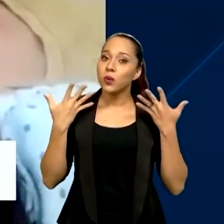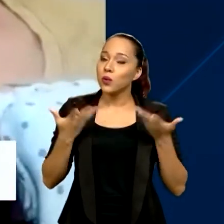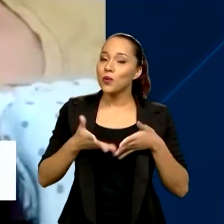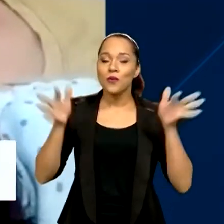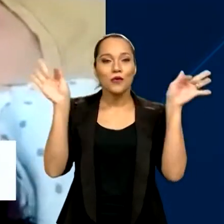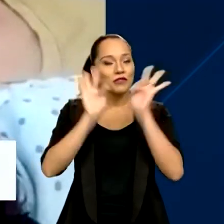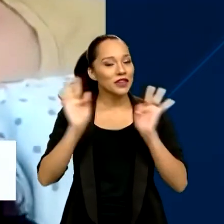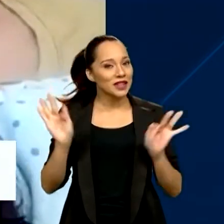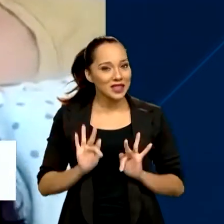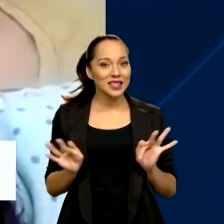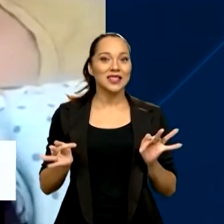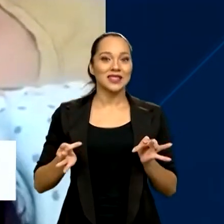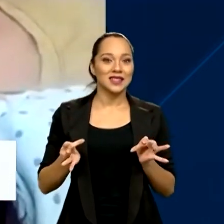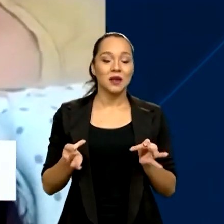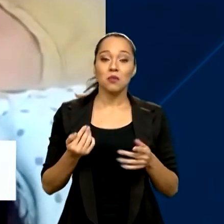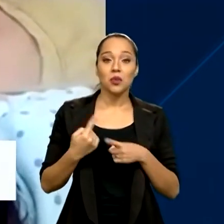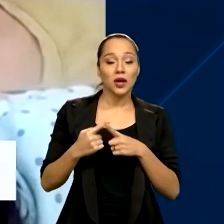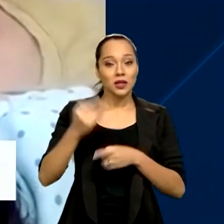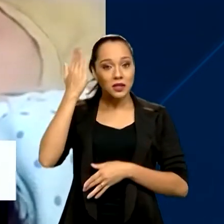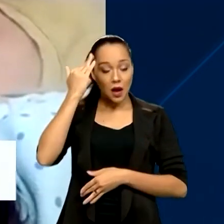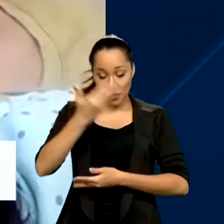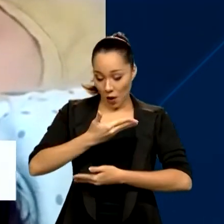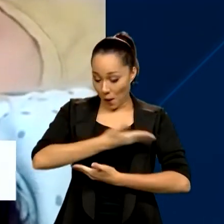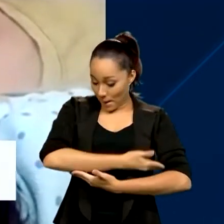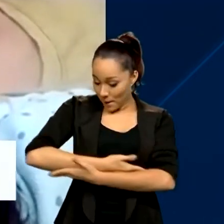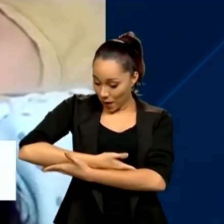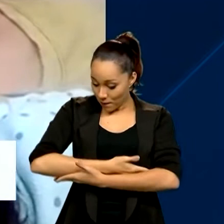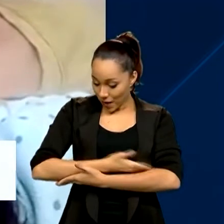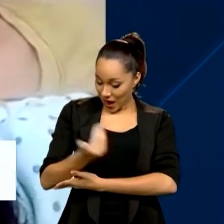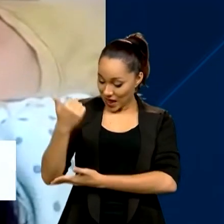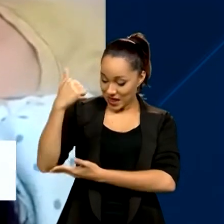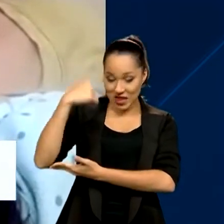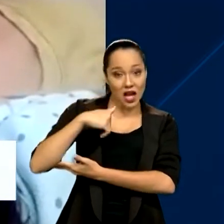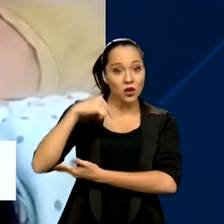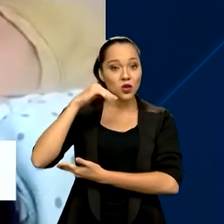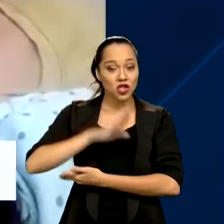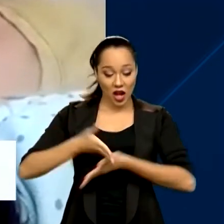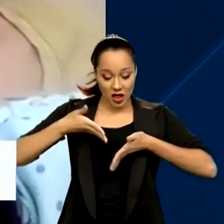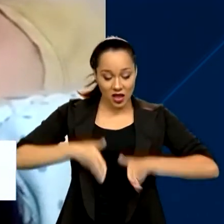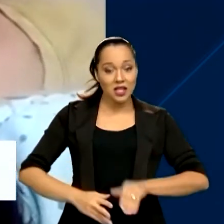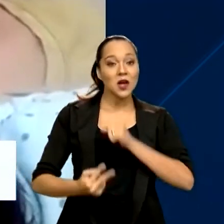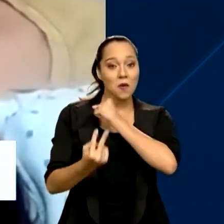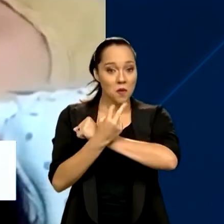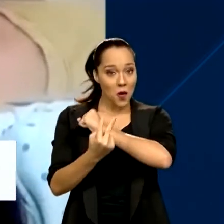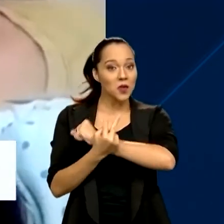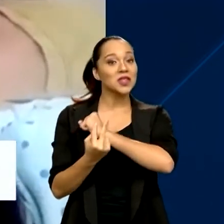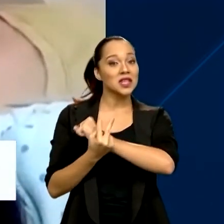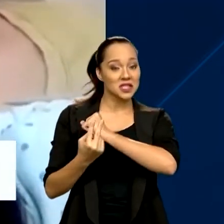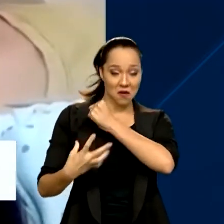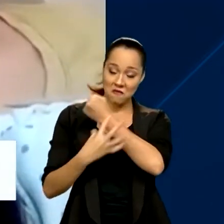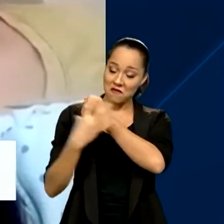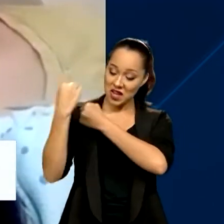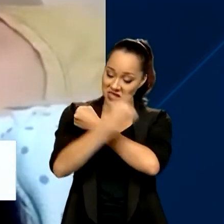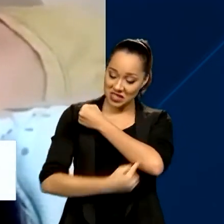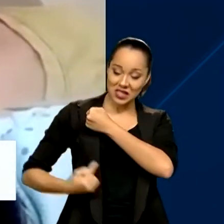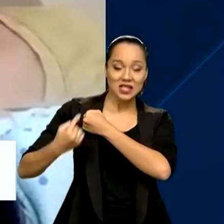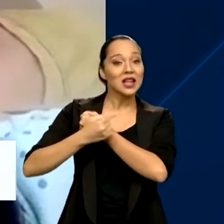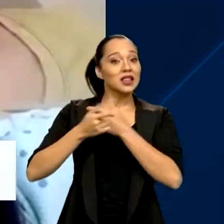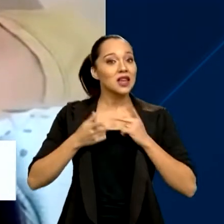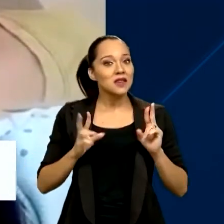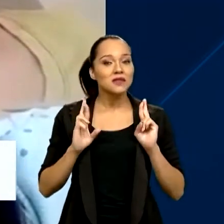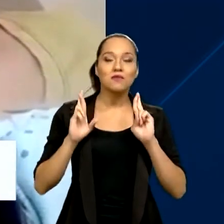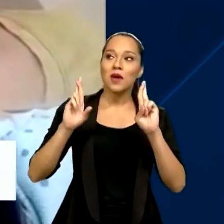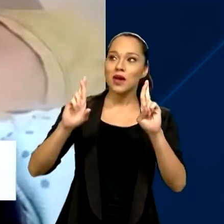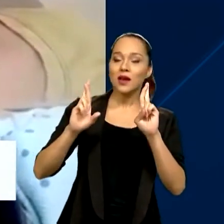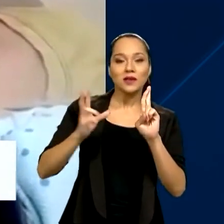feliz ao mesmo tempo por saber que Ravi já nasceu imunizado e por ter esperança de